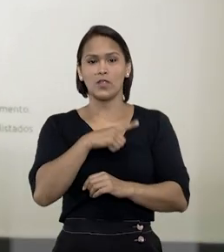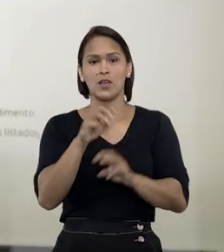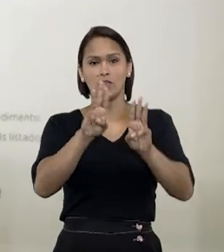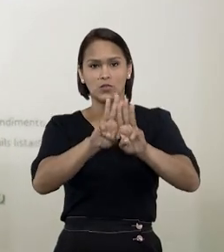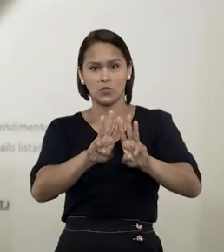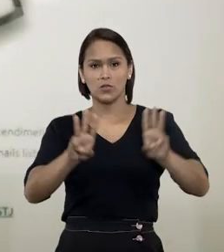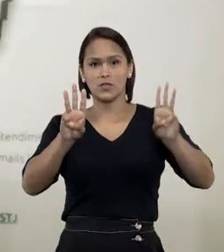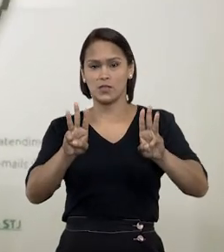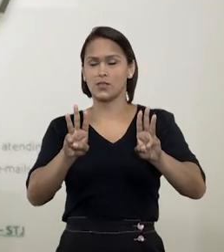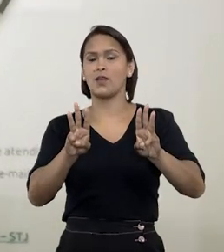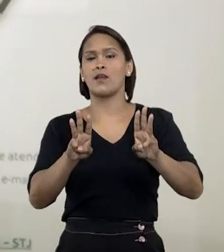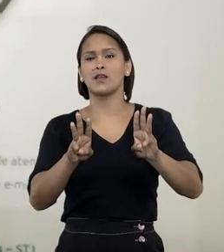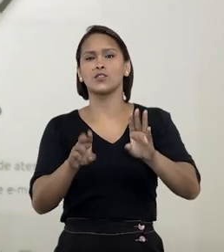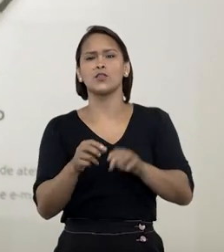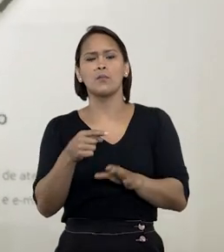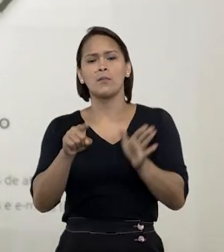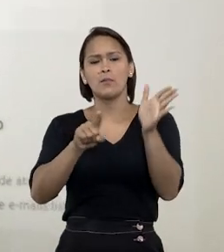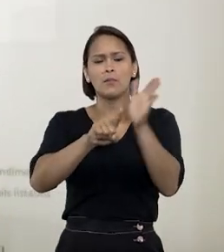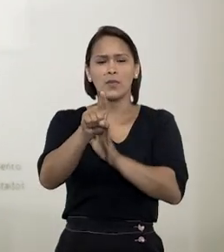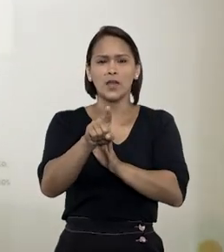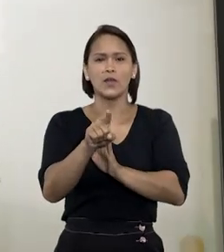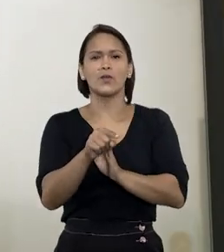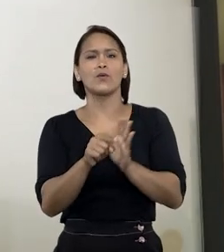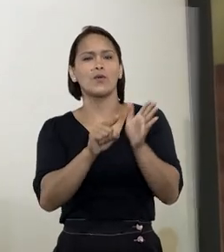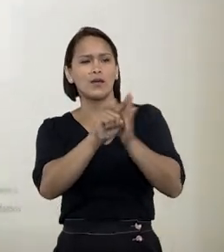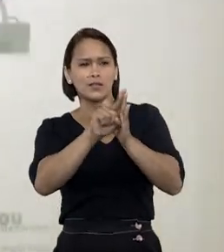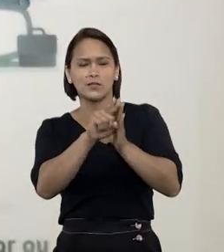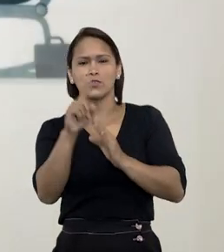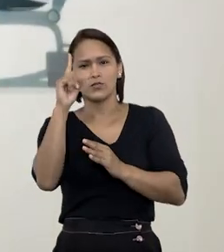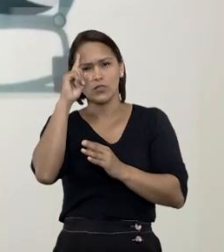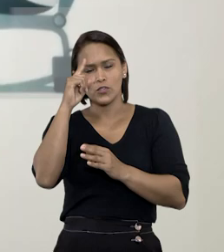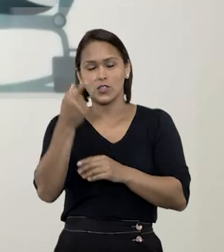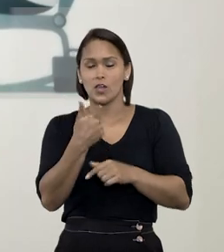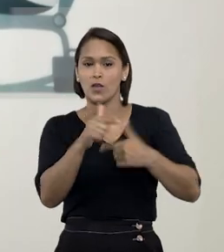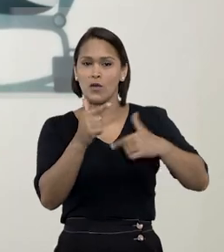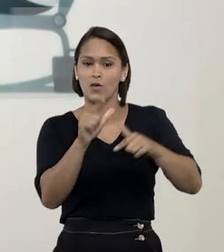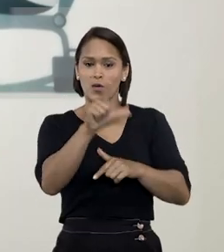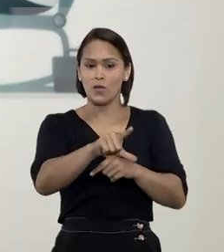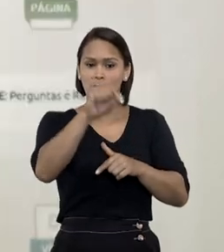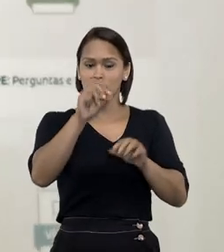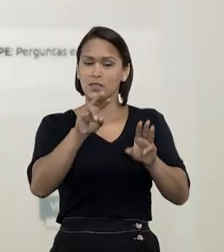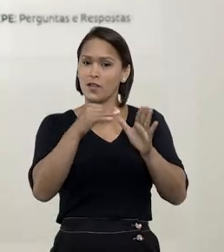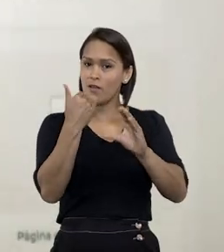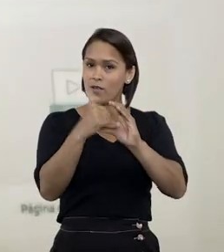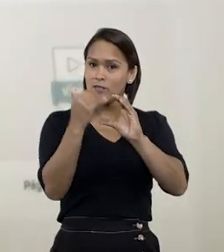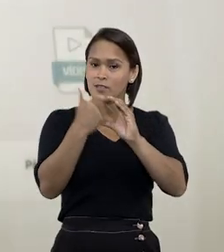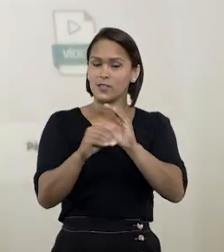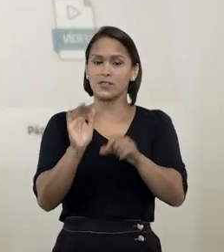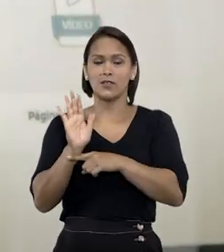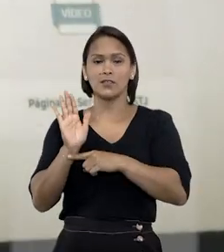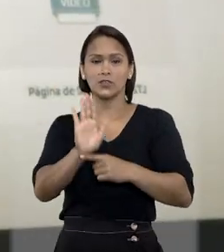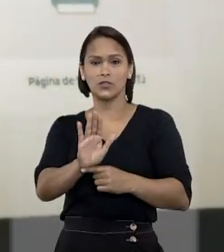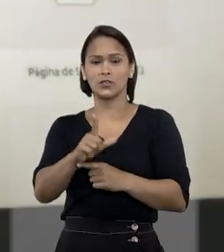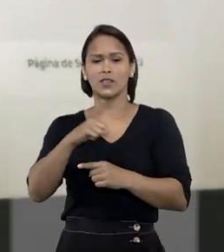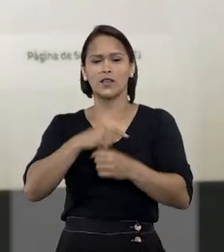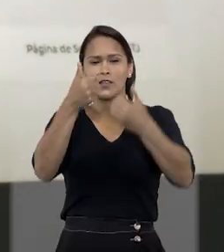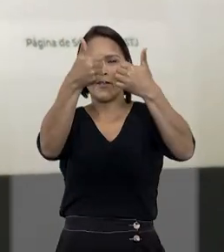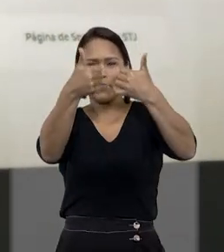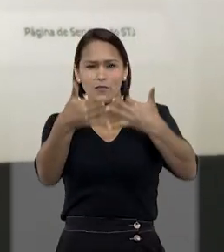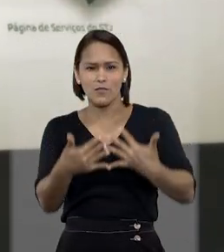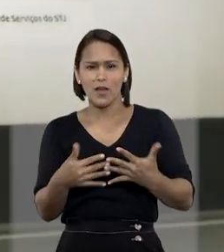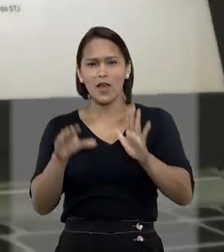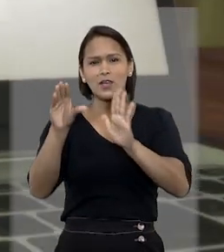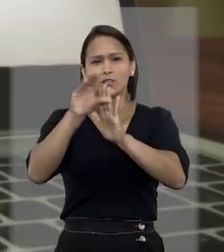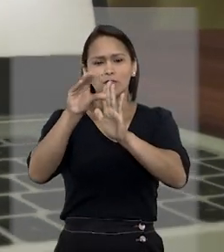disponíveis no site, na página Perguntas Frequentes. Outra opção é visitar a Central de Ajuda, que exibe